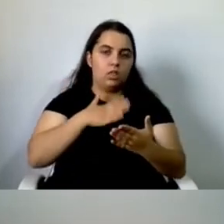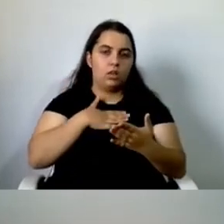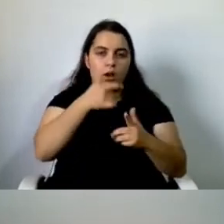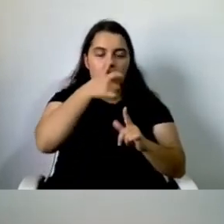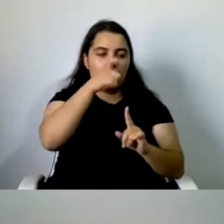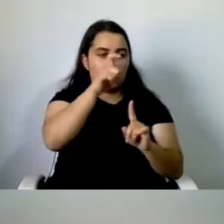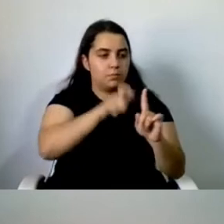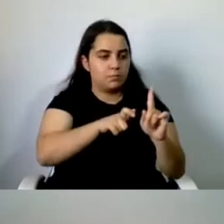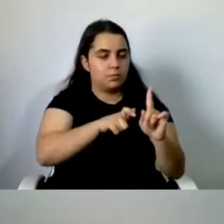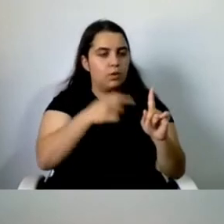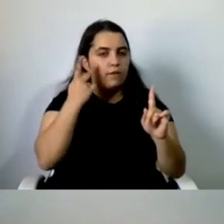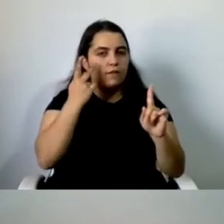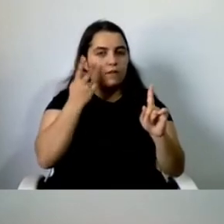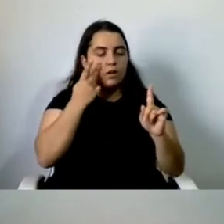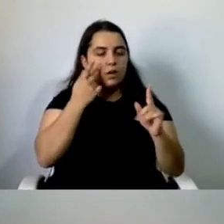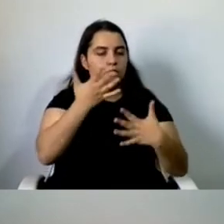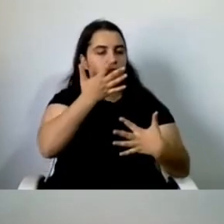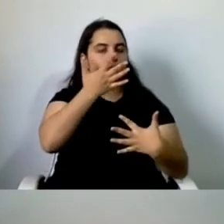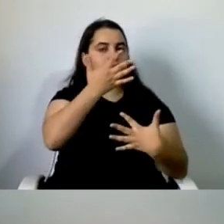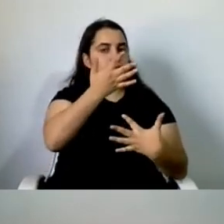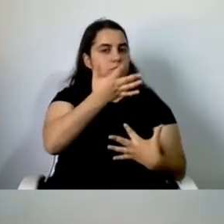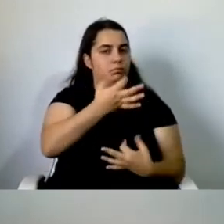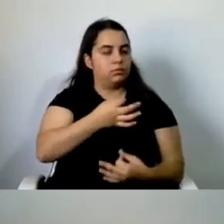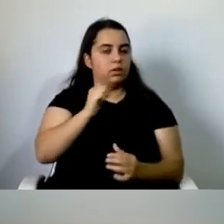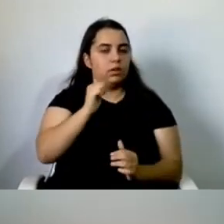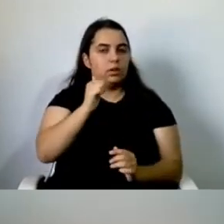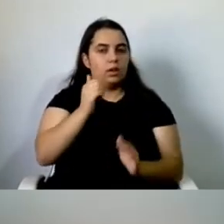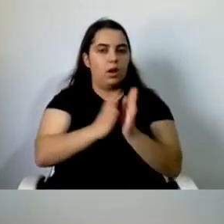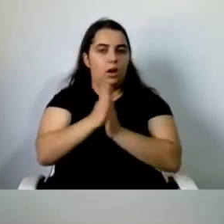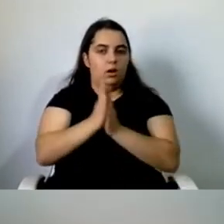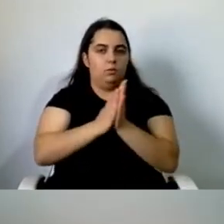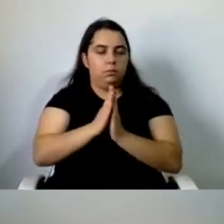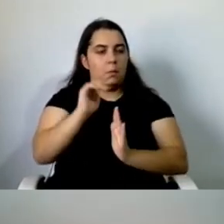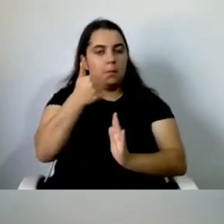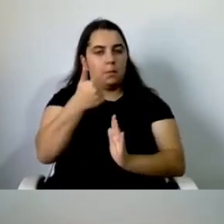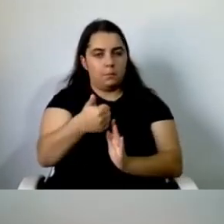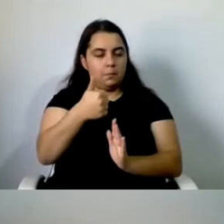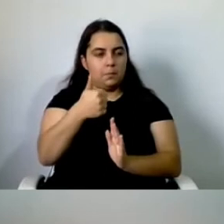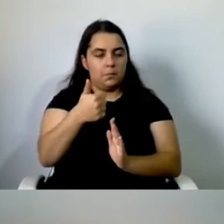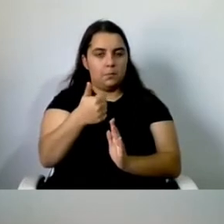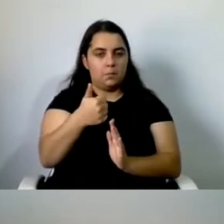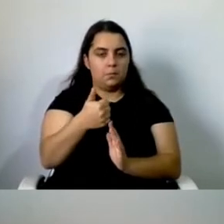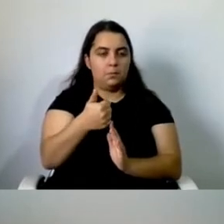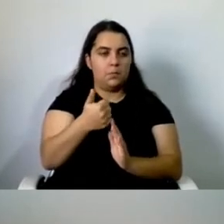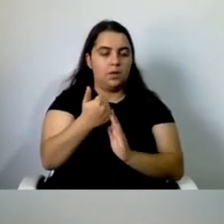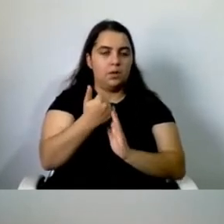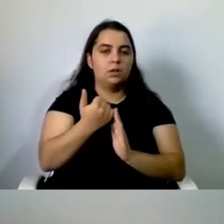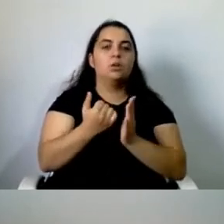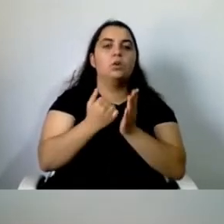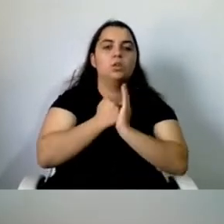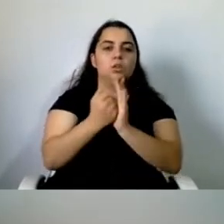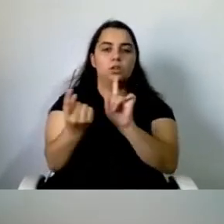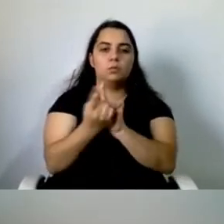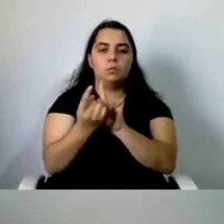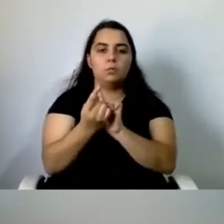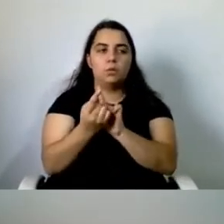dignidade e tirar mais partidos do seu assistente pessoal para a sua qualidade de vida